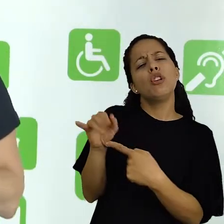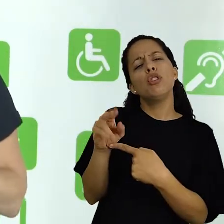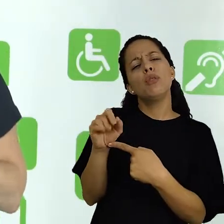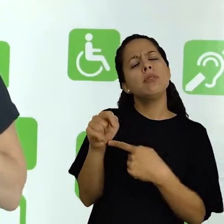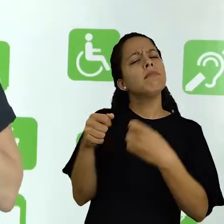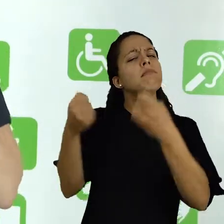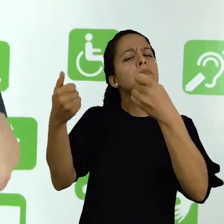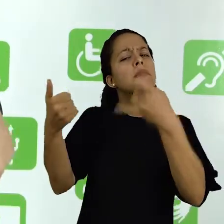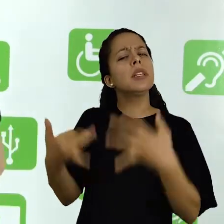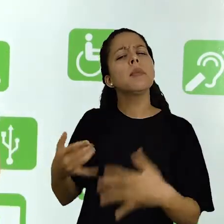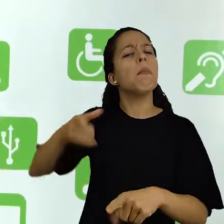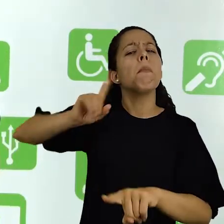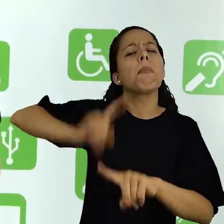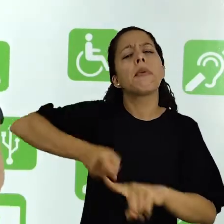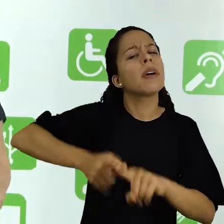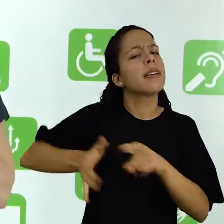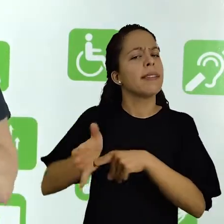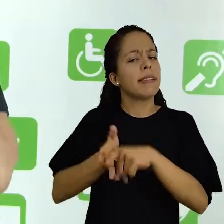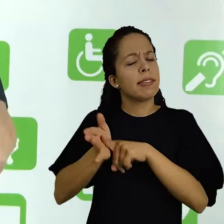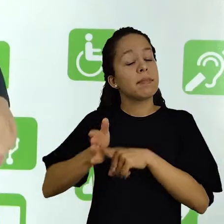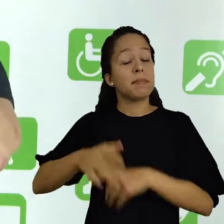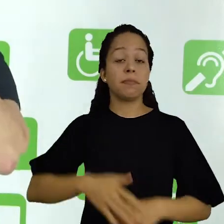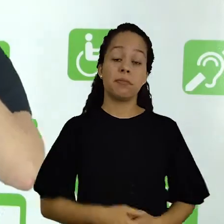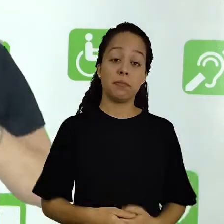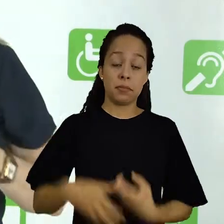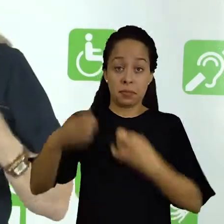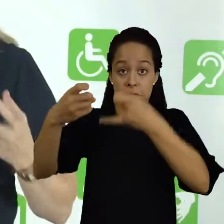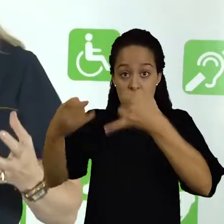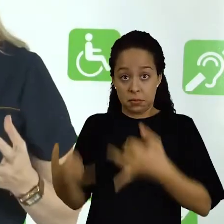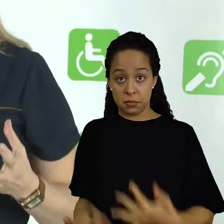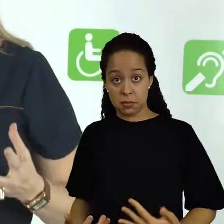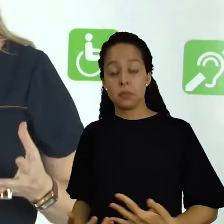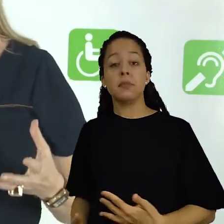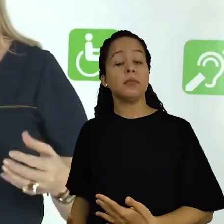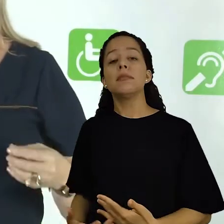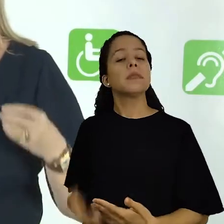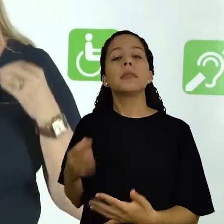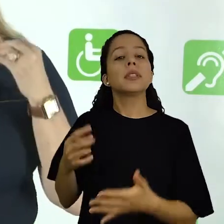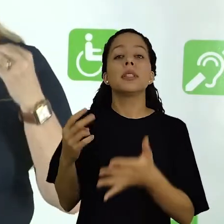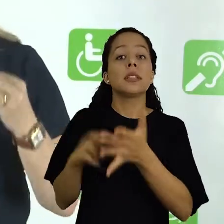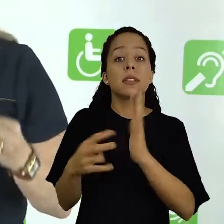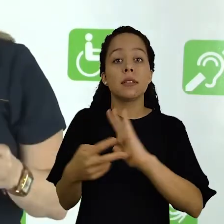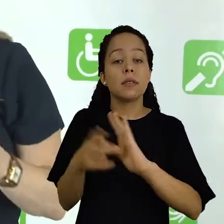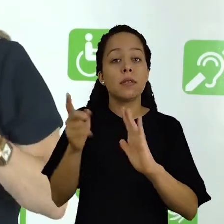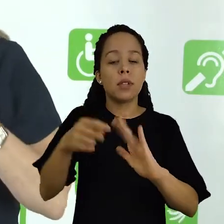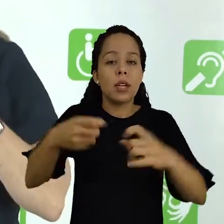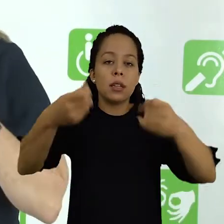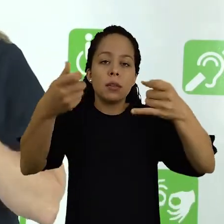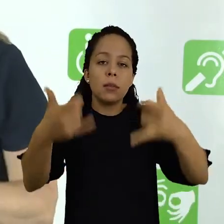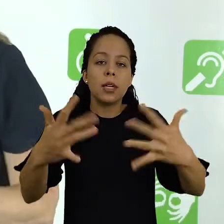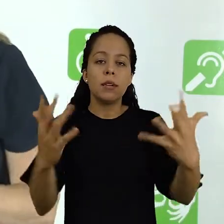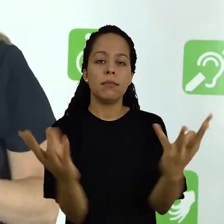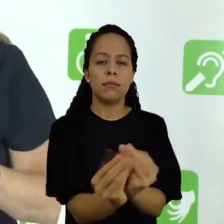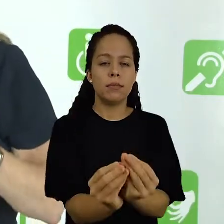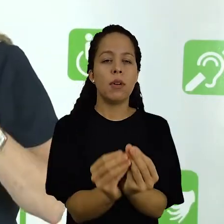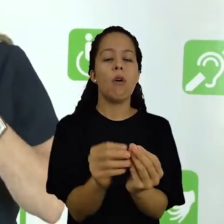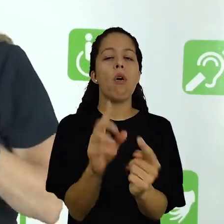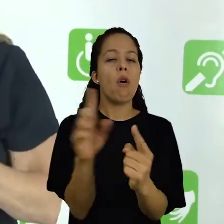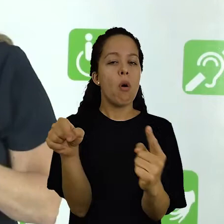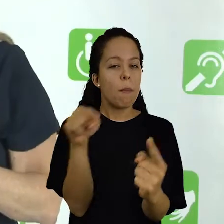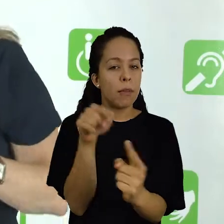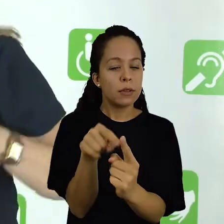Ou seja, por que pesquisar? A justificativa, ela consiste numa exposição sucinta,